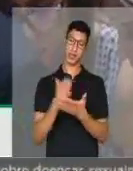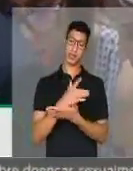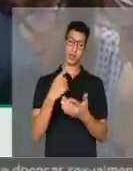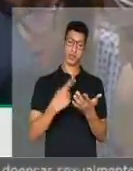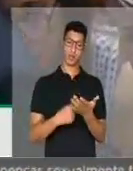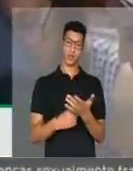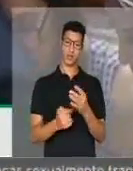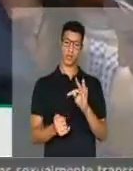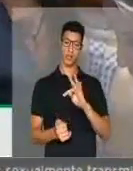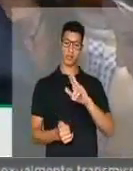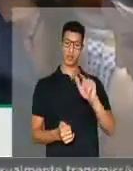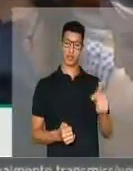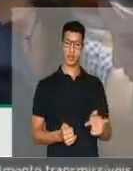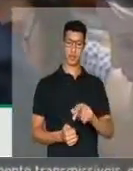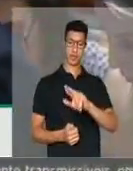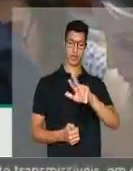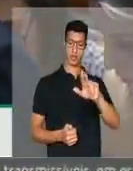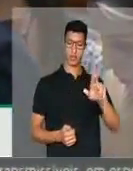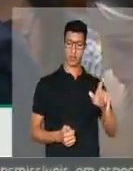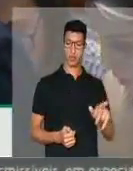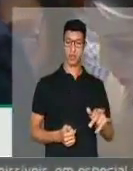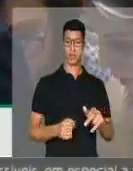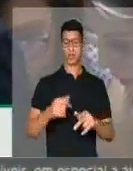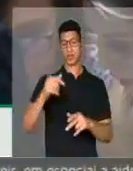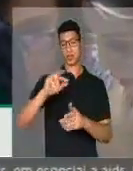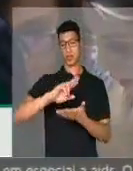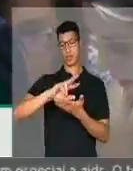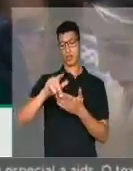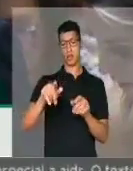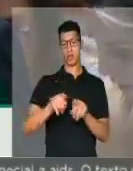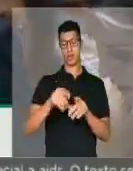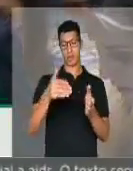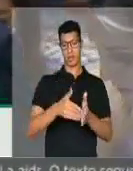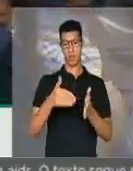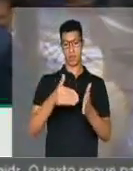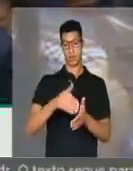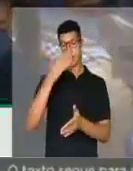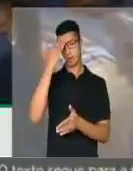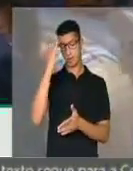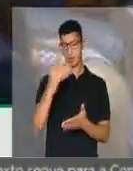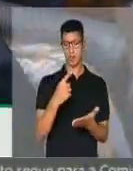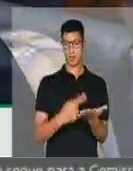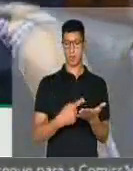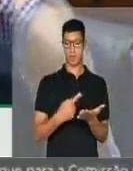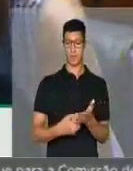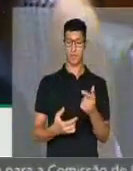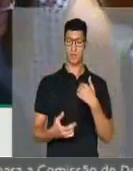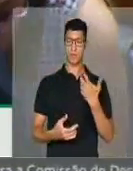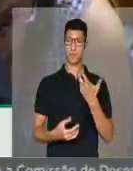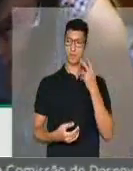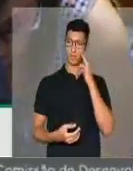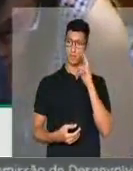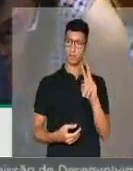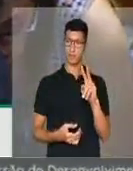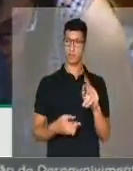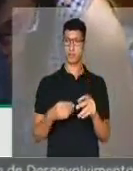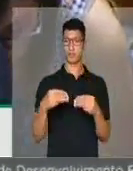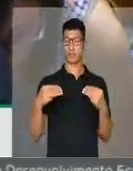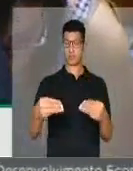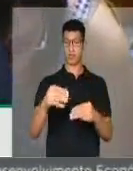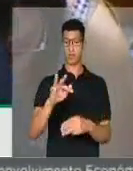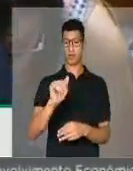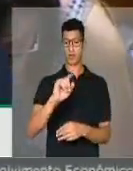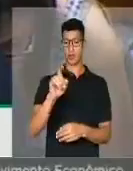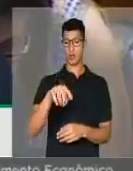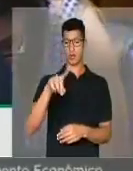combinação de fatores, muitos deles das diversidades climáticas, tem feito dificuldade em honrar os compromissos. Então eu queria ver, o ministro da